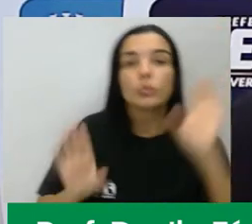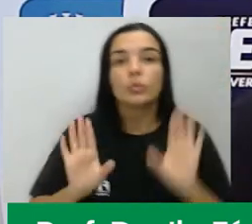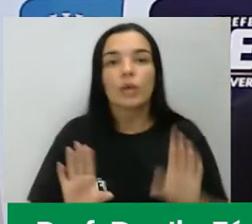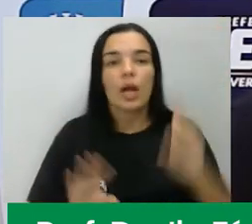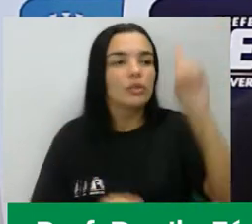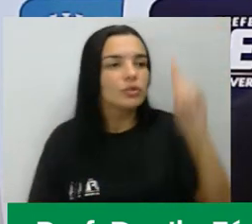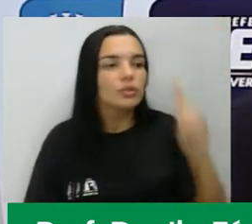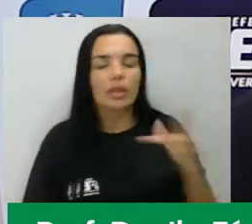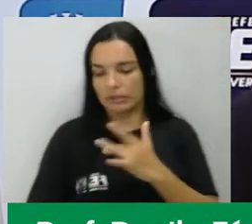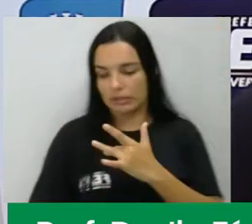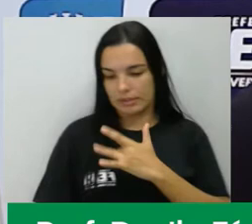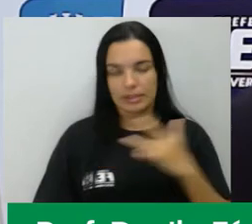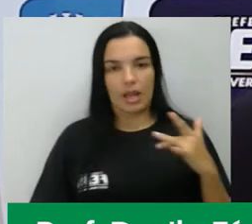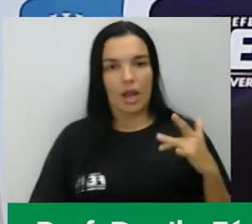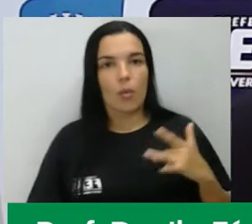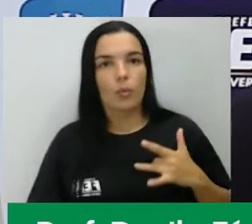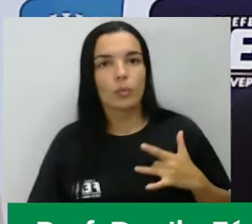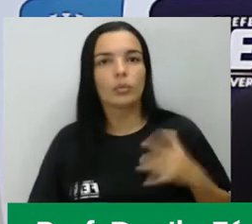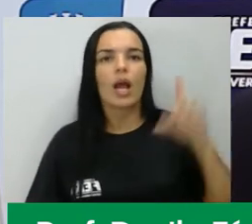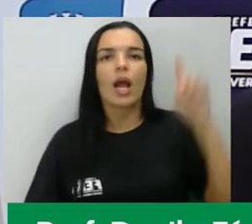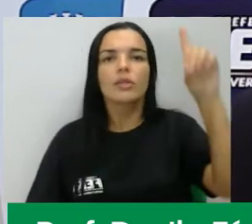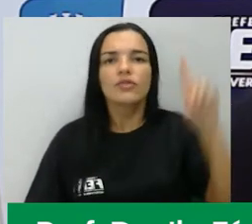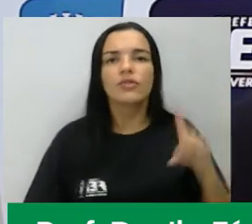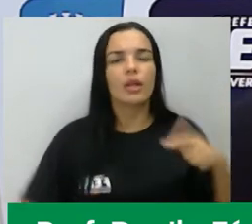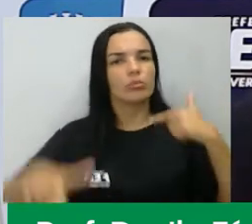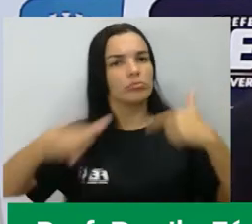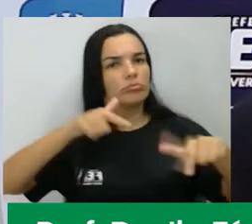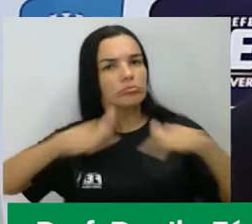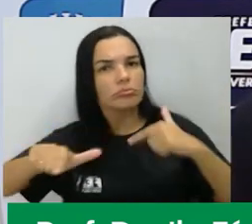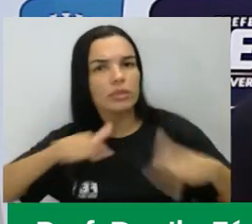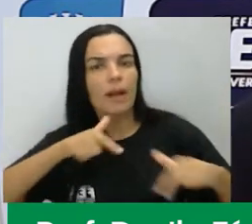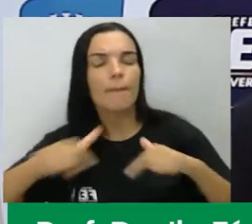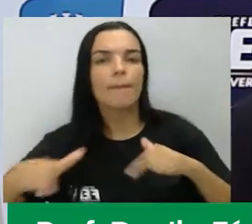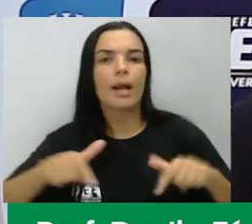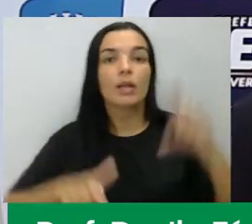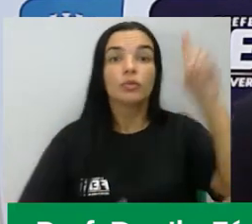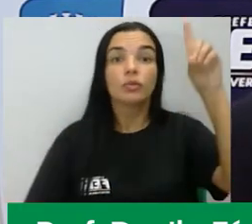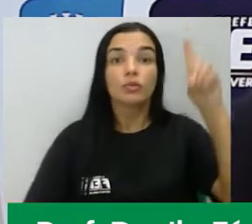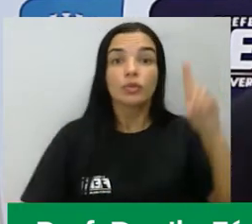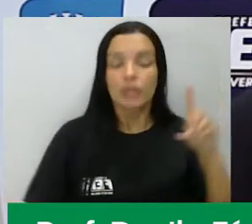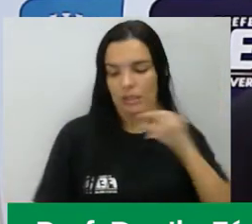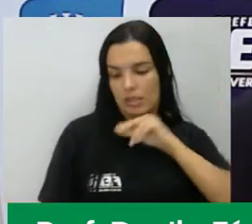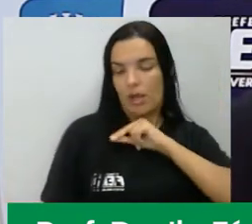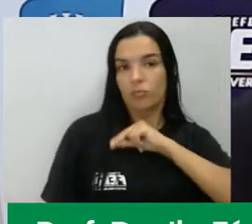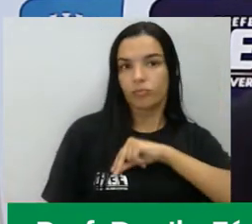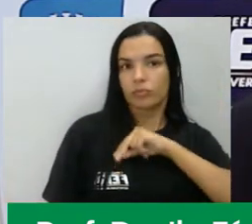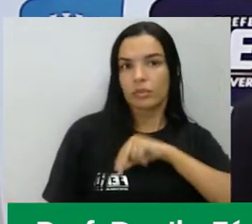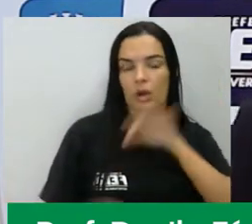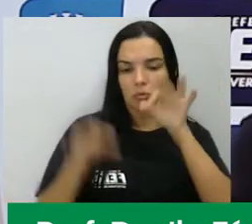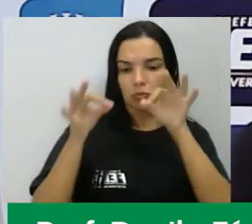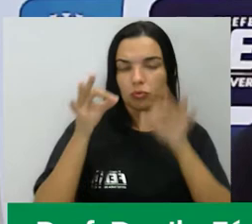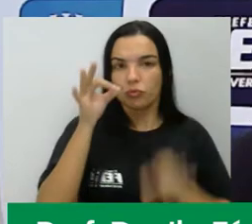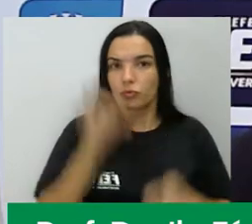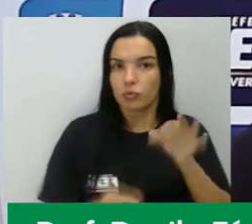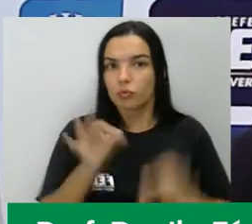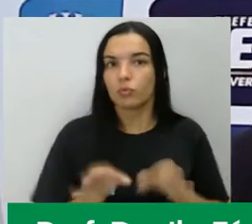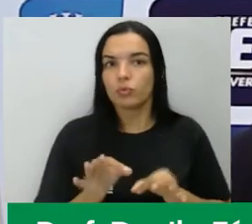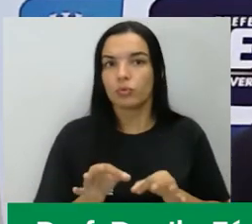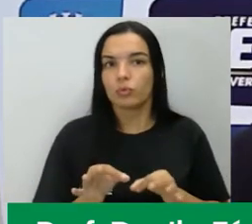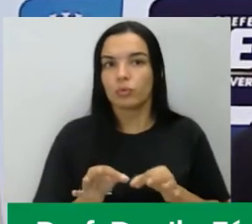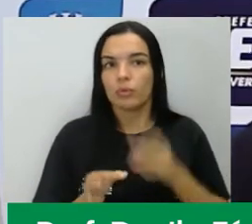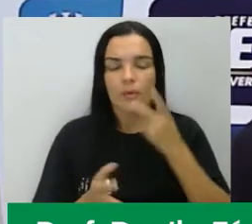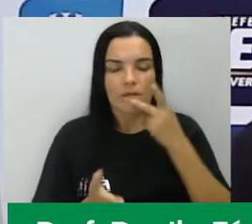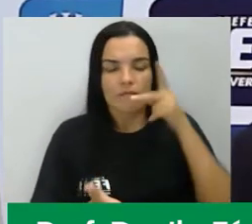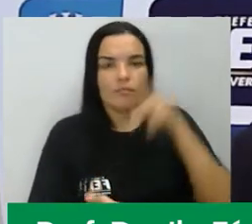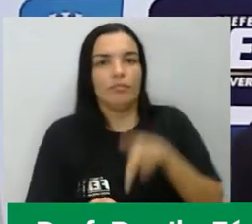você ter direito à saúde, ter direito a um trabalho, ter direito a um salário justo e